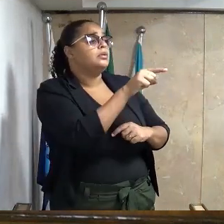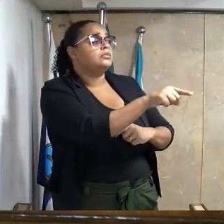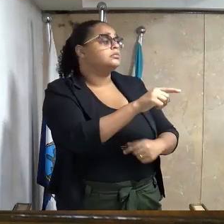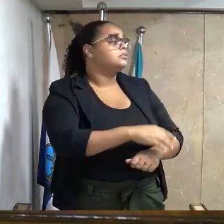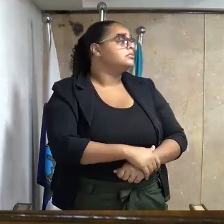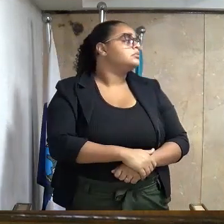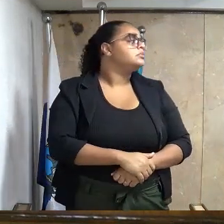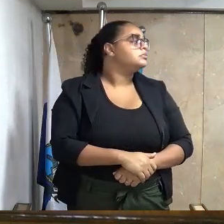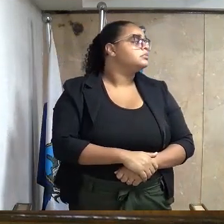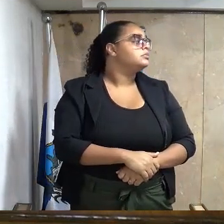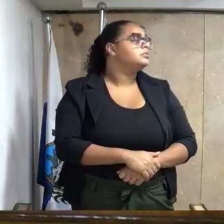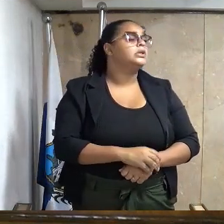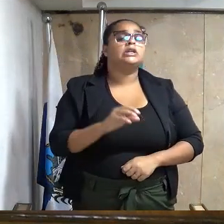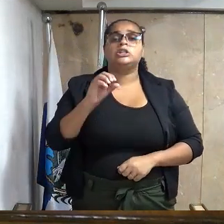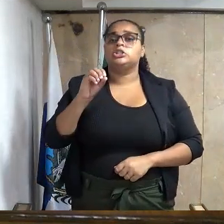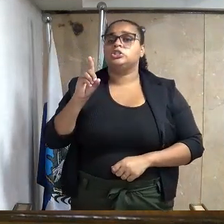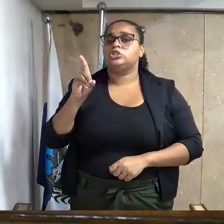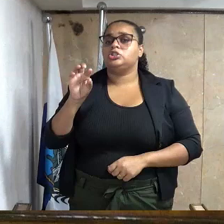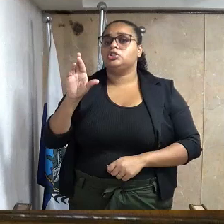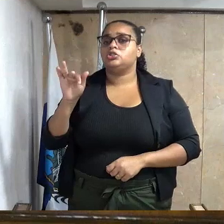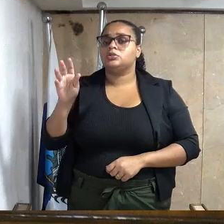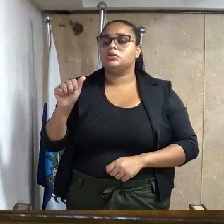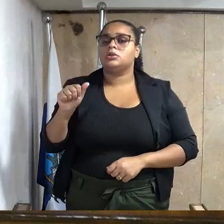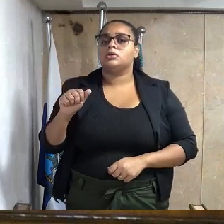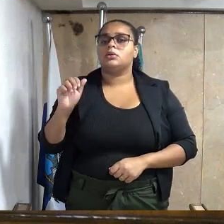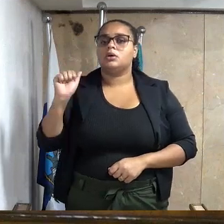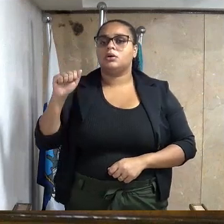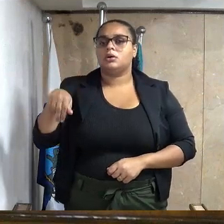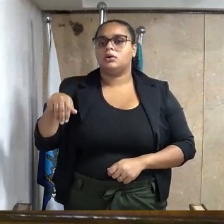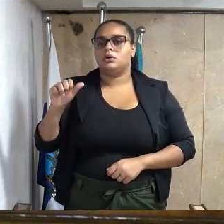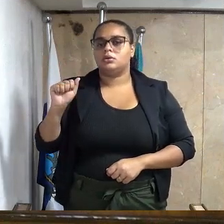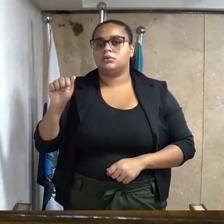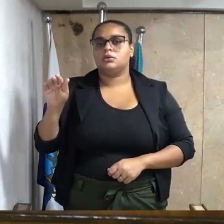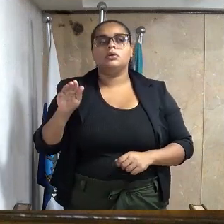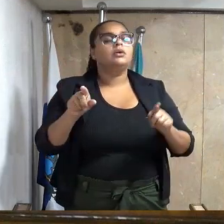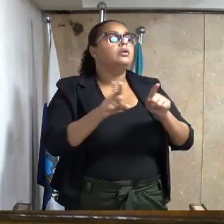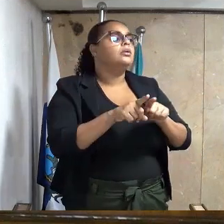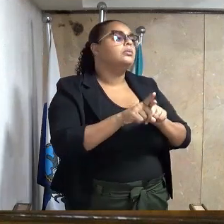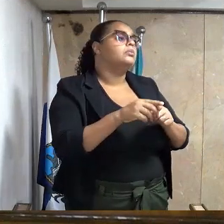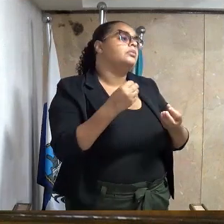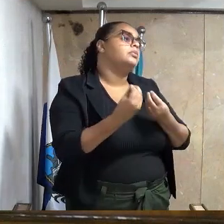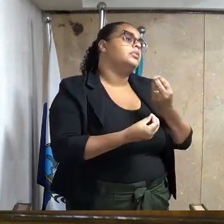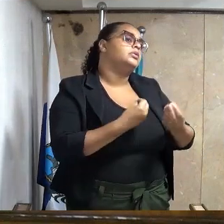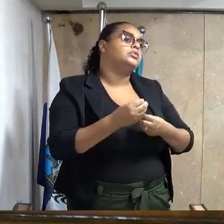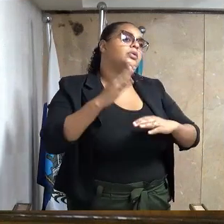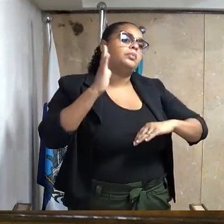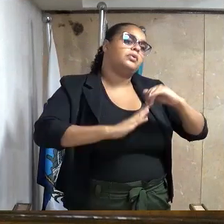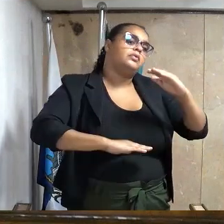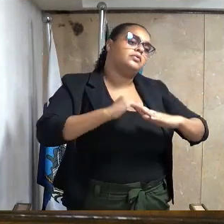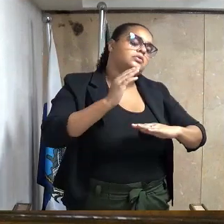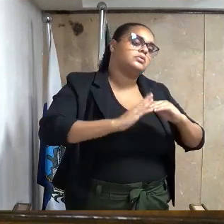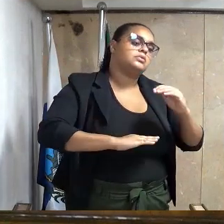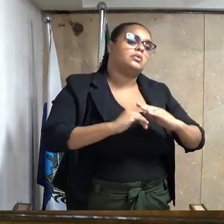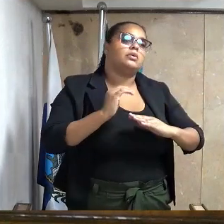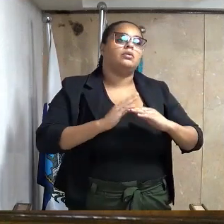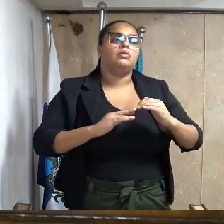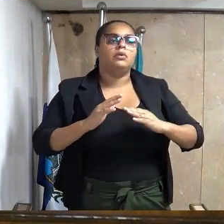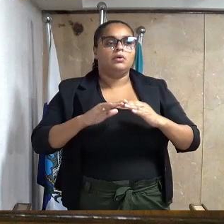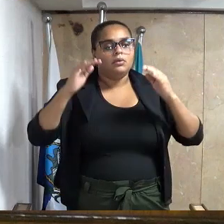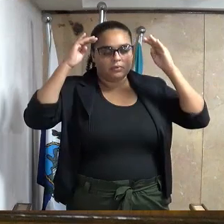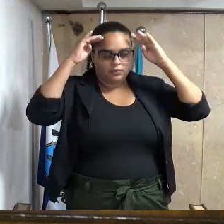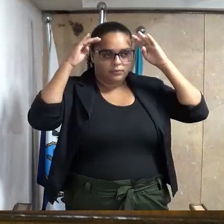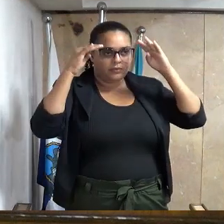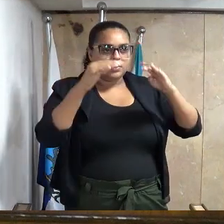digital influência Ana Castro, por exercer suas funções com integridade, dedicação,